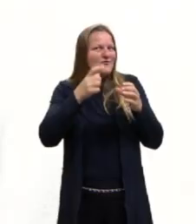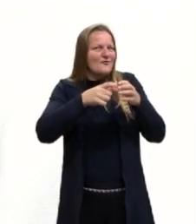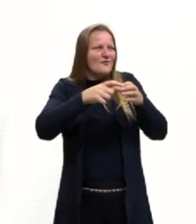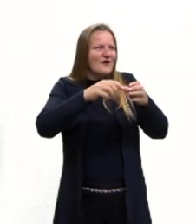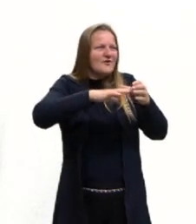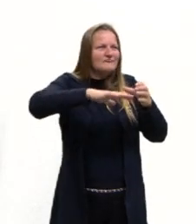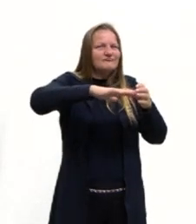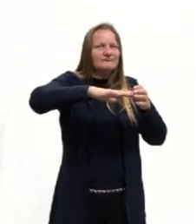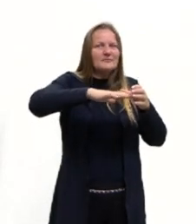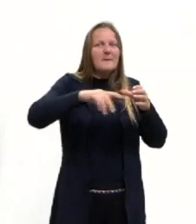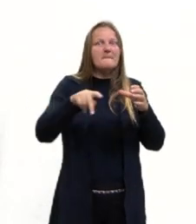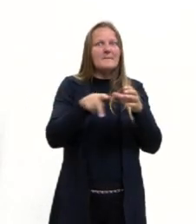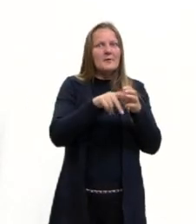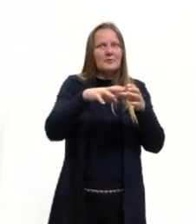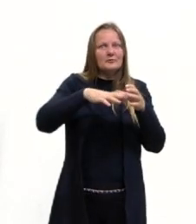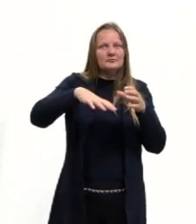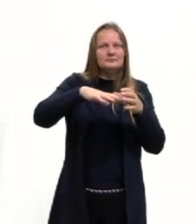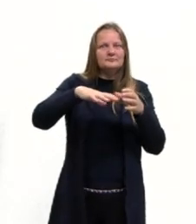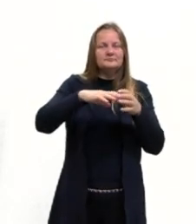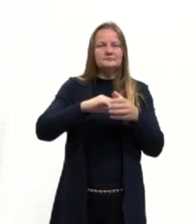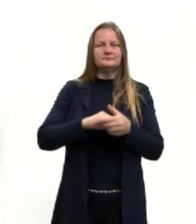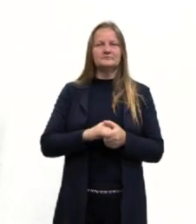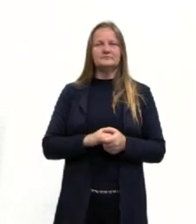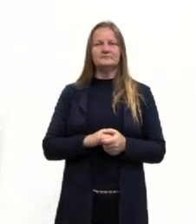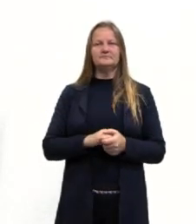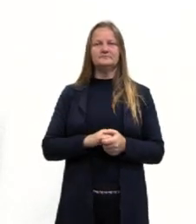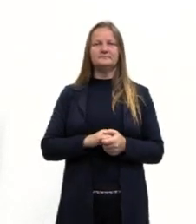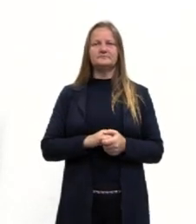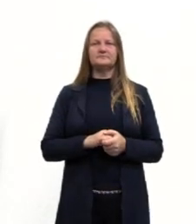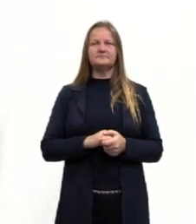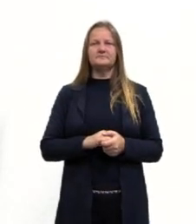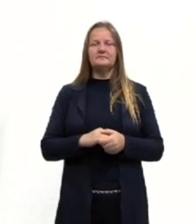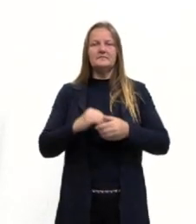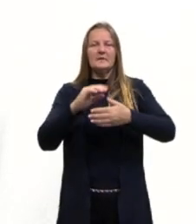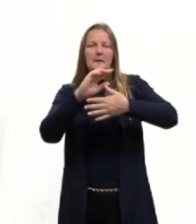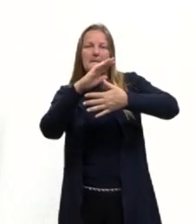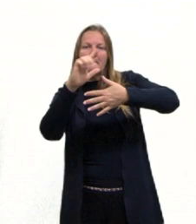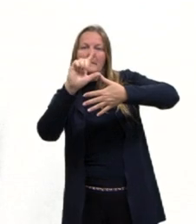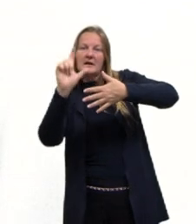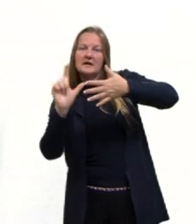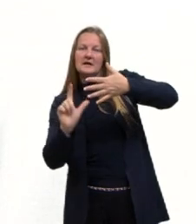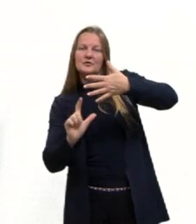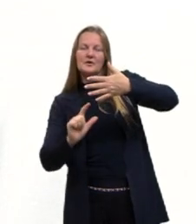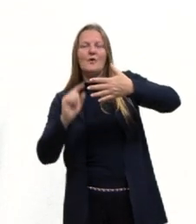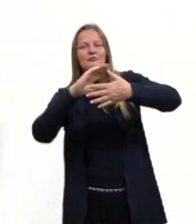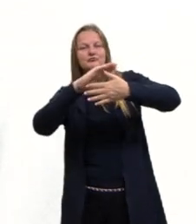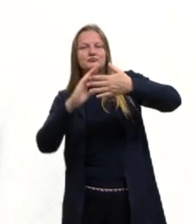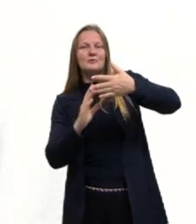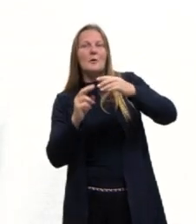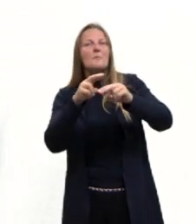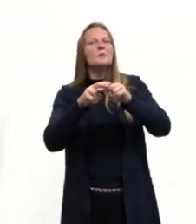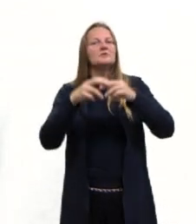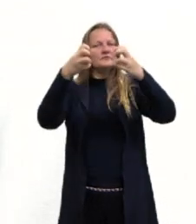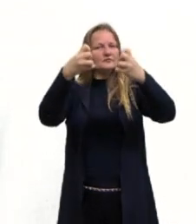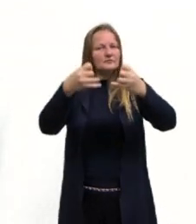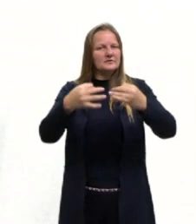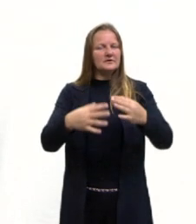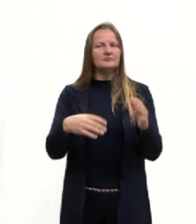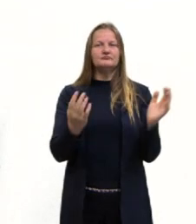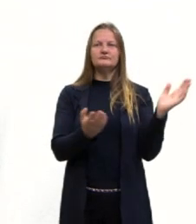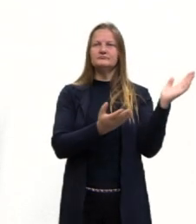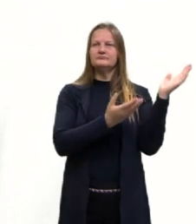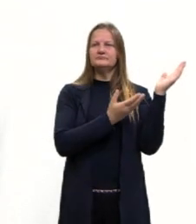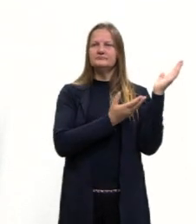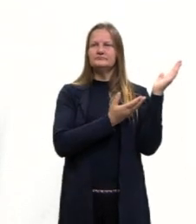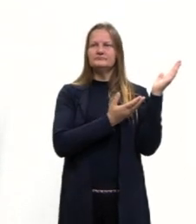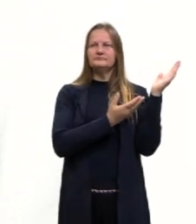bolsão, essa parte mais litorânea, tá? A gente vai ver por que que isso acontece. Vamos passar aqui mais